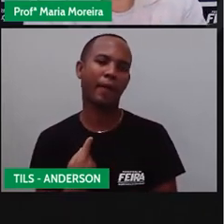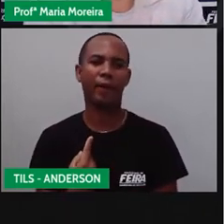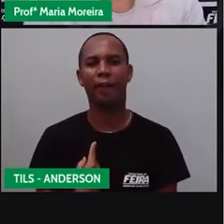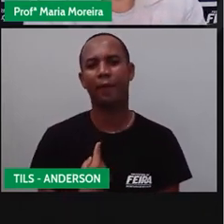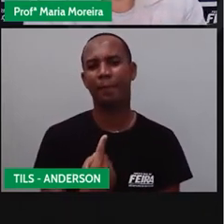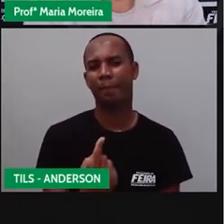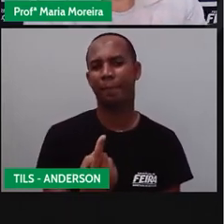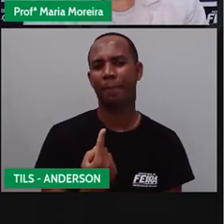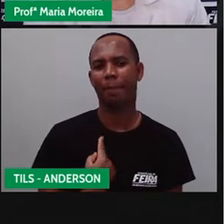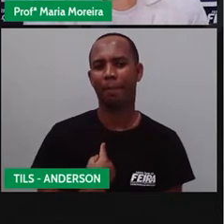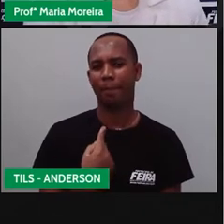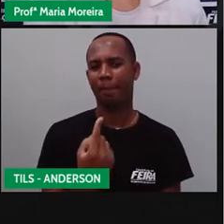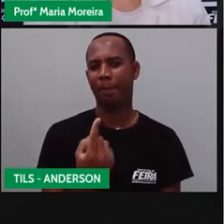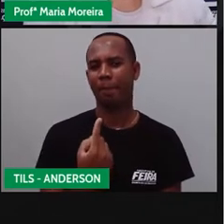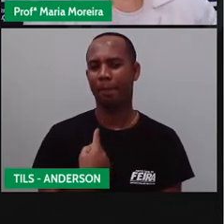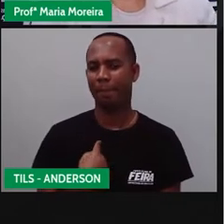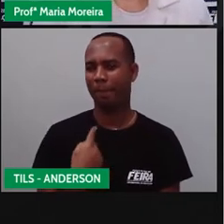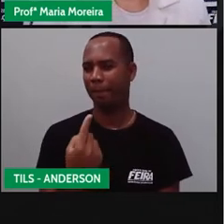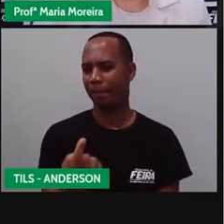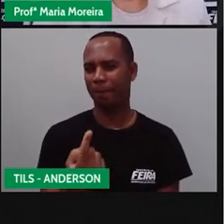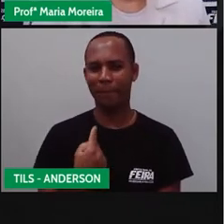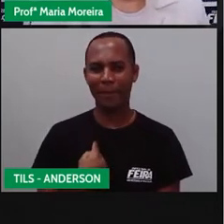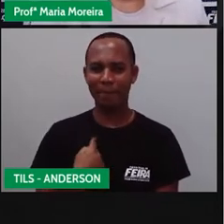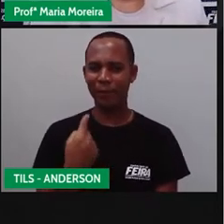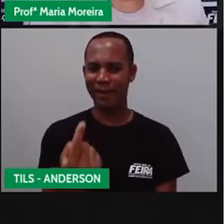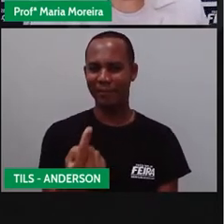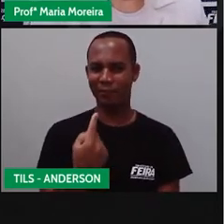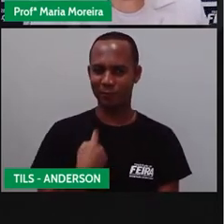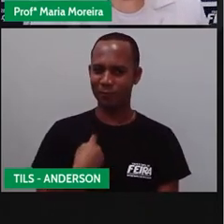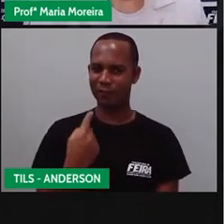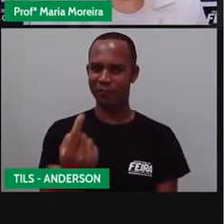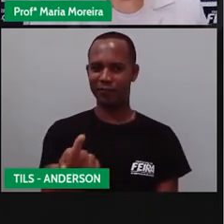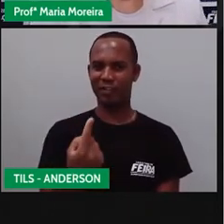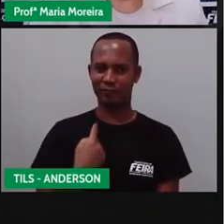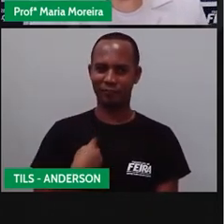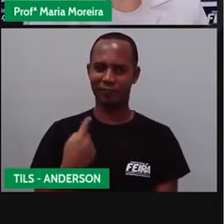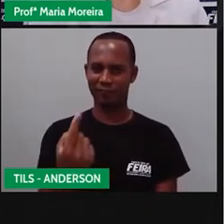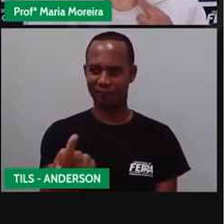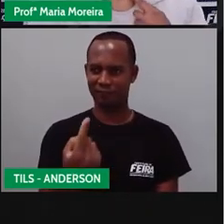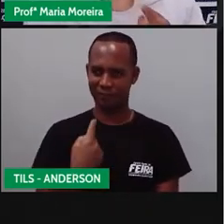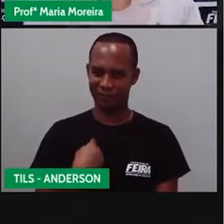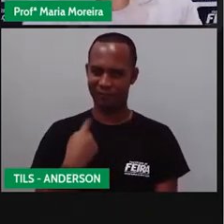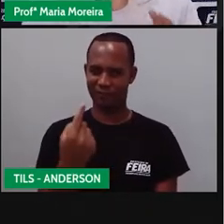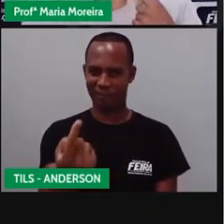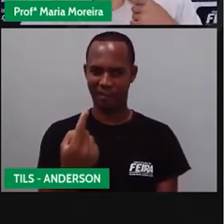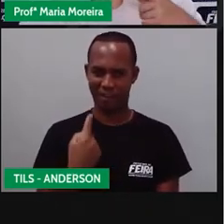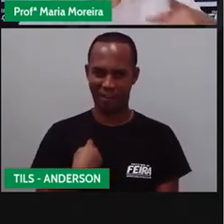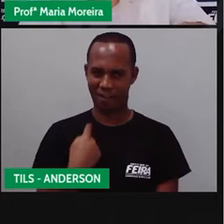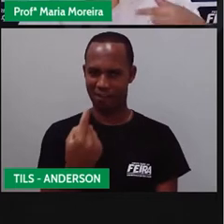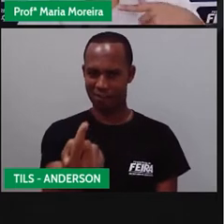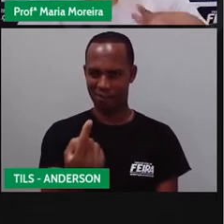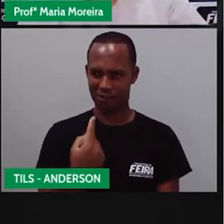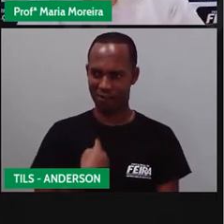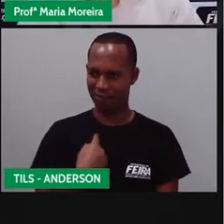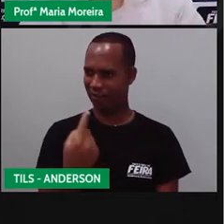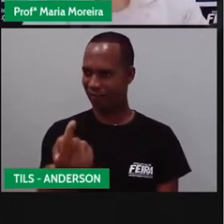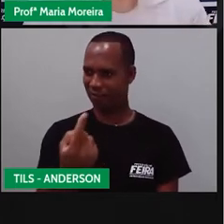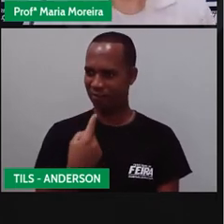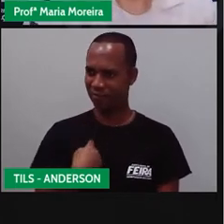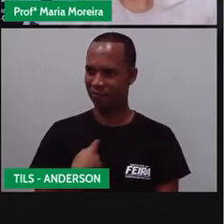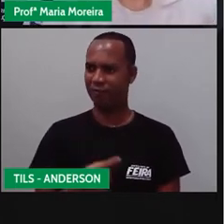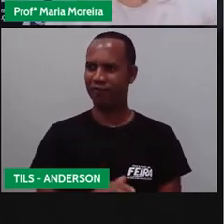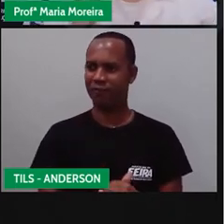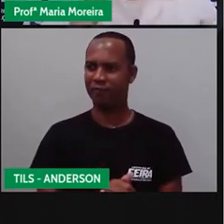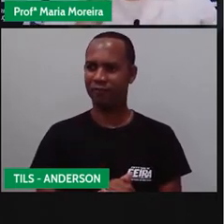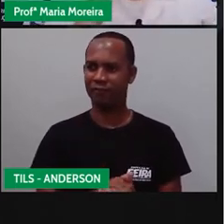você. Mas você sabe a diferença entre elas? Papo reto, né? Entre eu e você. Papo reto.